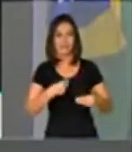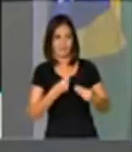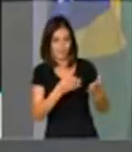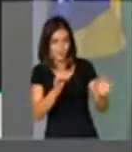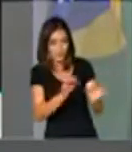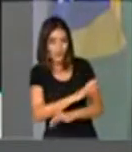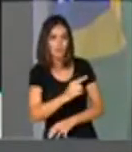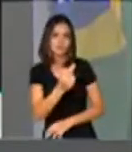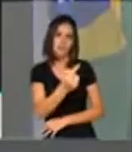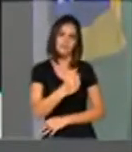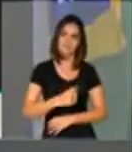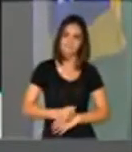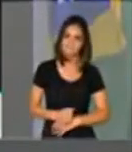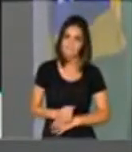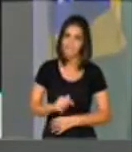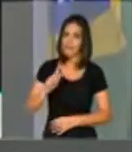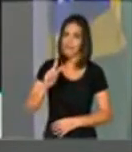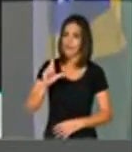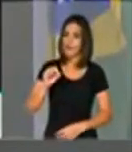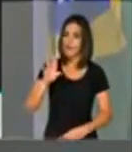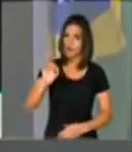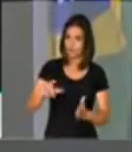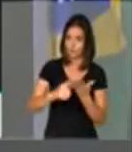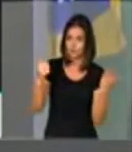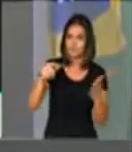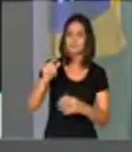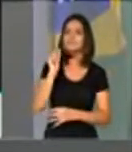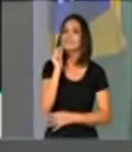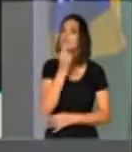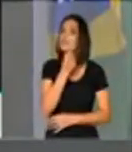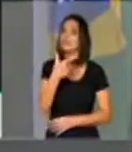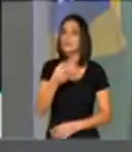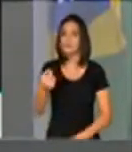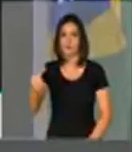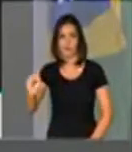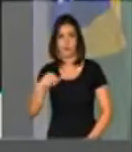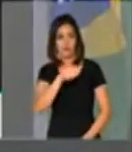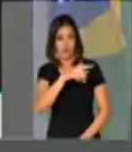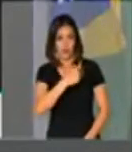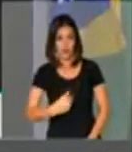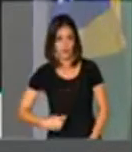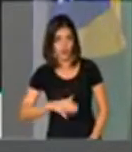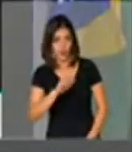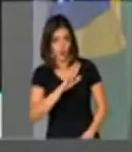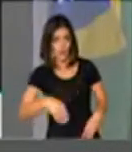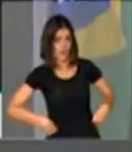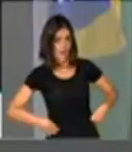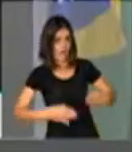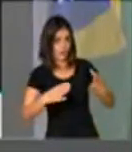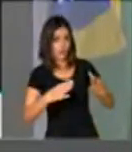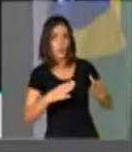Globo, setembro de 2008. Governo Lula deixou de gastar mais de 20